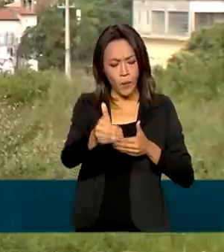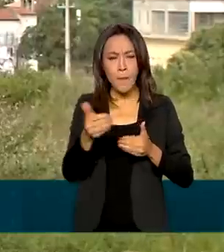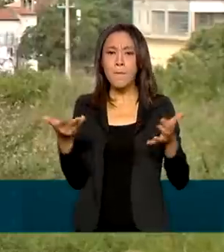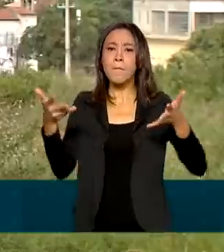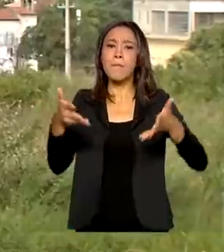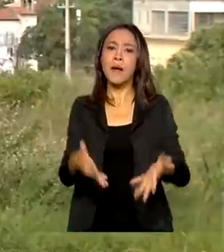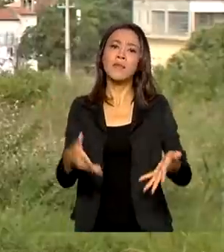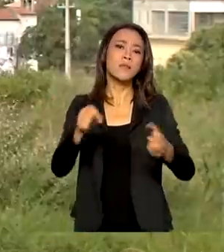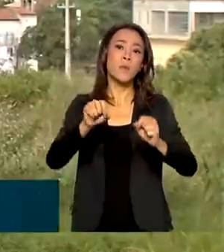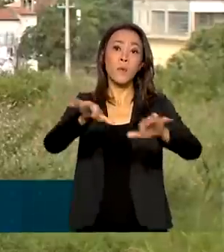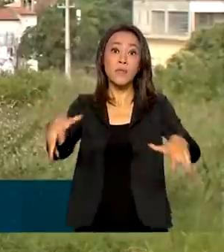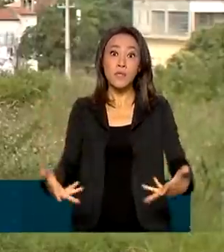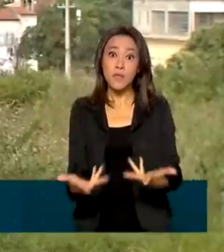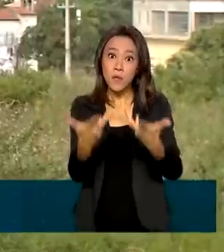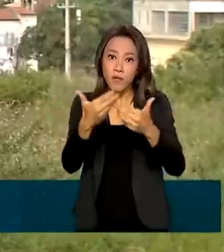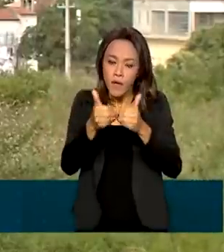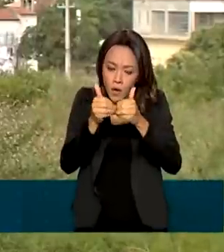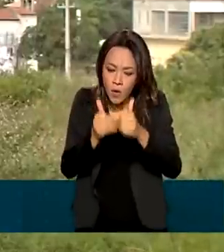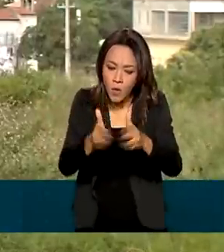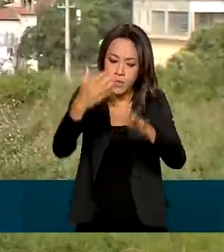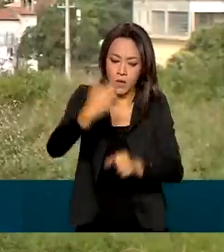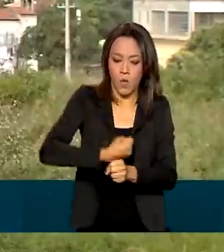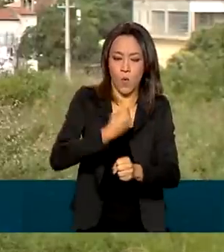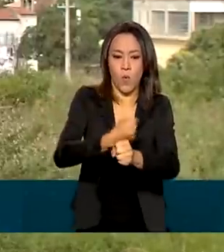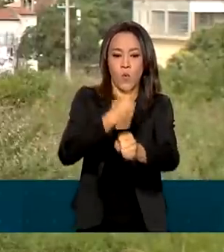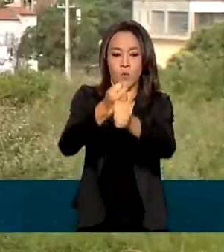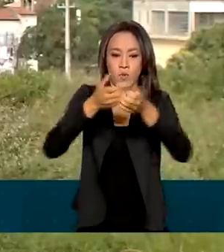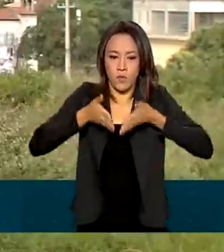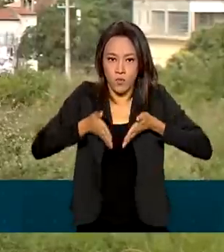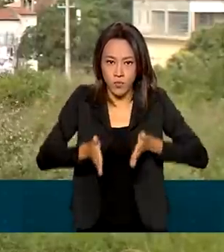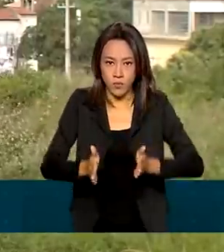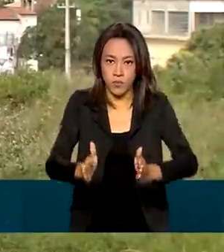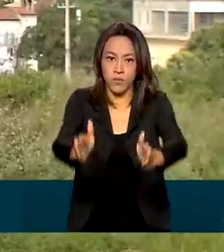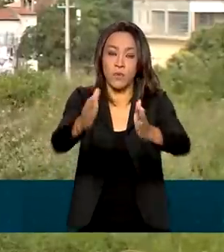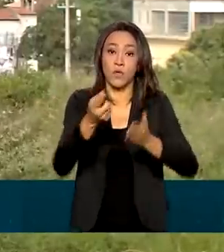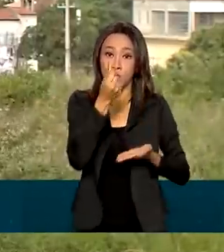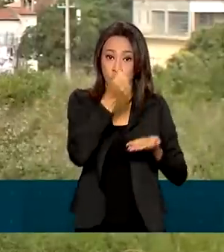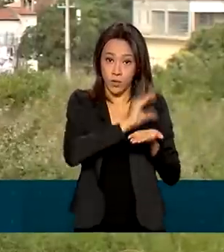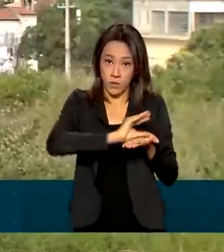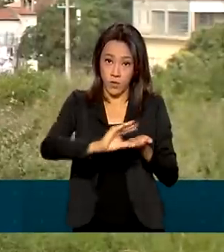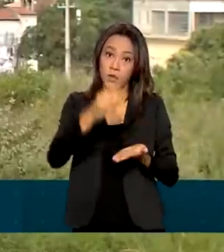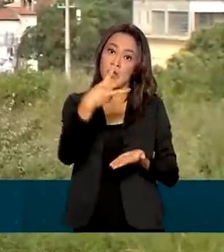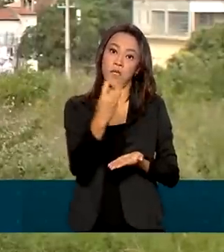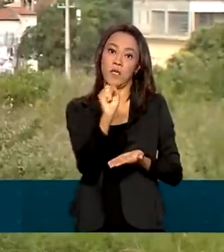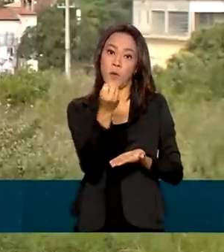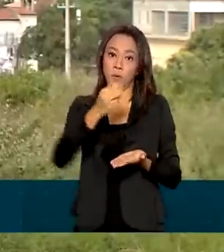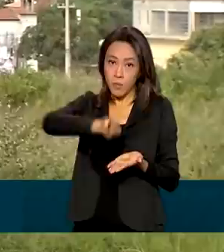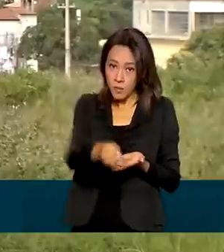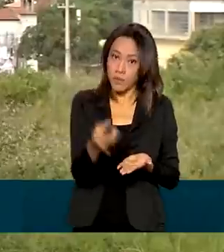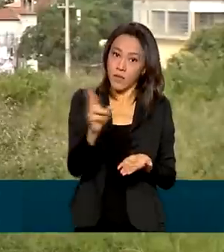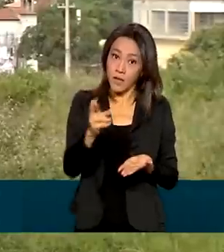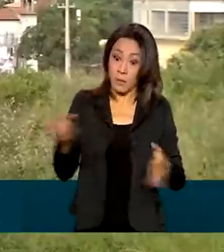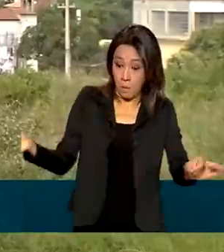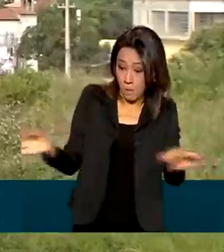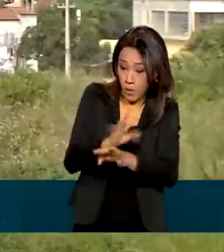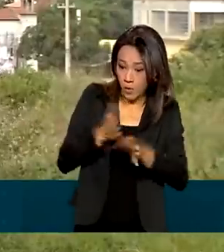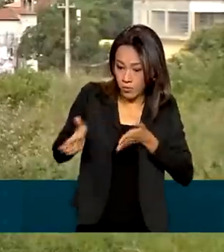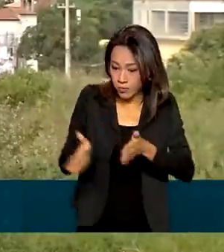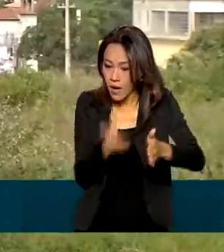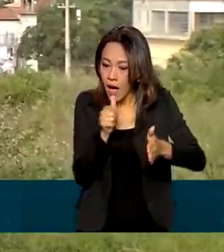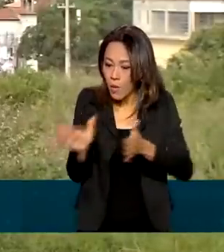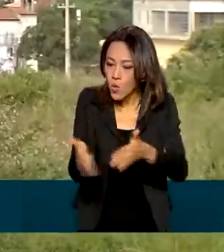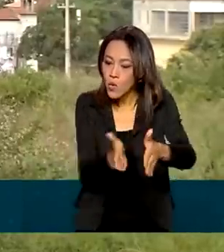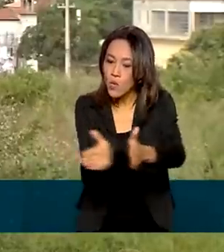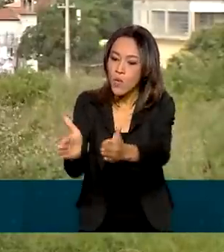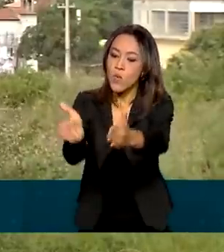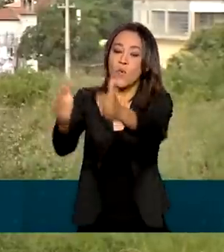que vai dar início à construção do ramal do Apodi. Depois de pronto, o ramal do Apodi vai levar a água do eixo norte do projeto de integração do Rio São